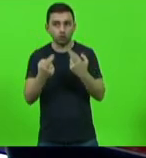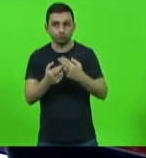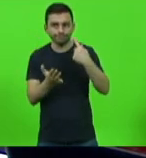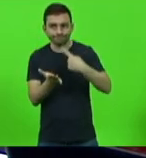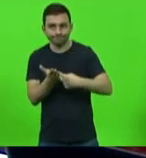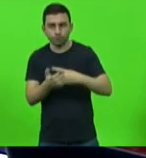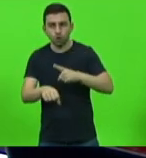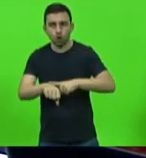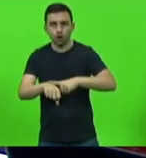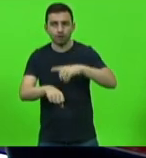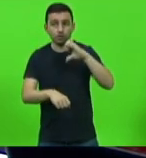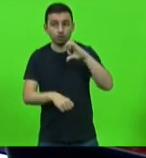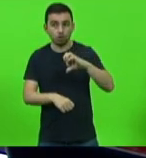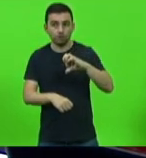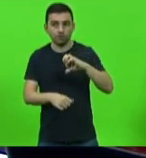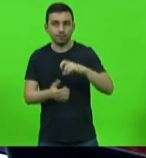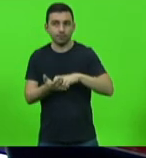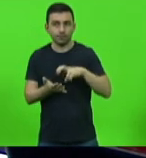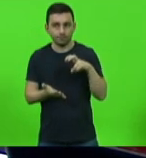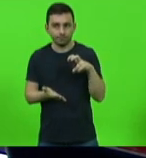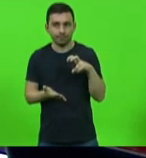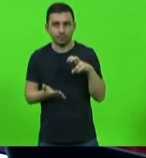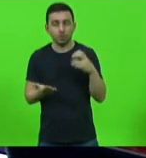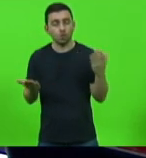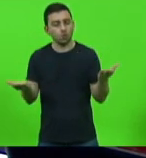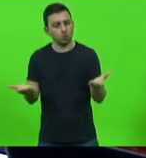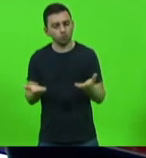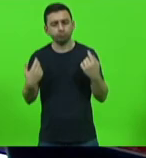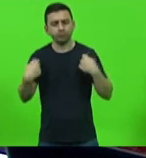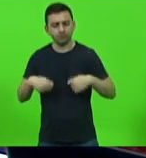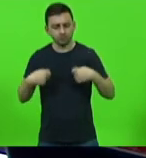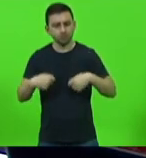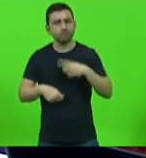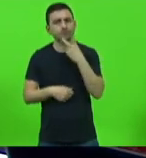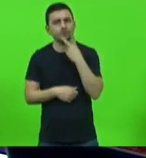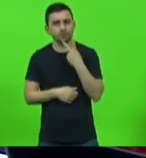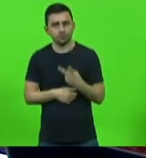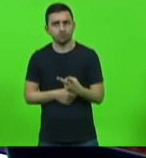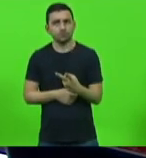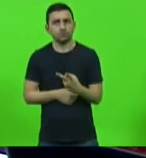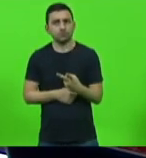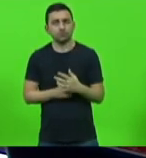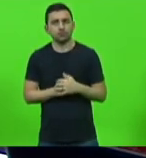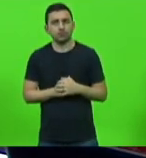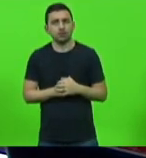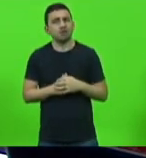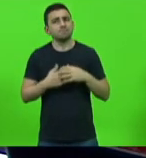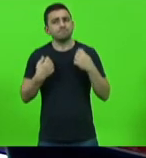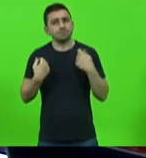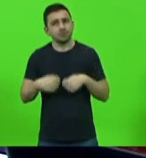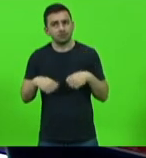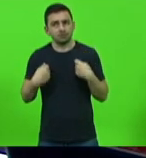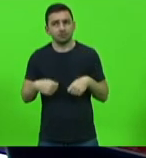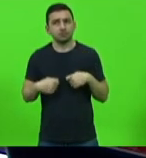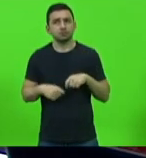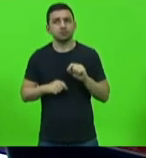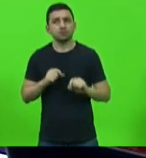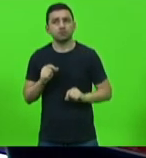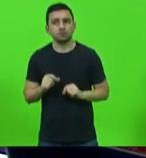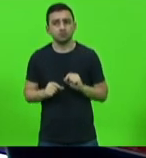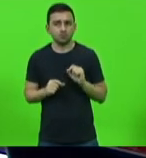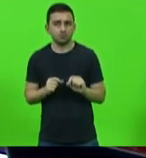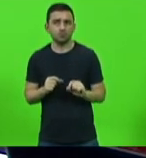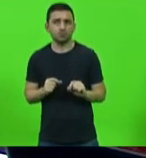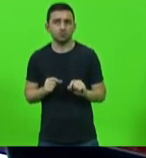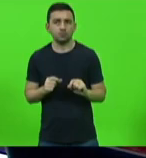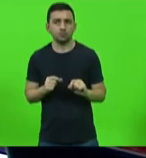horas e eu não poderia deixar hoje de falar também sobre a necessidade de se